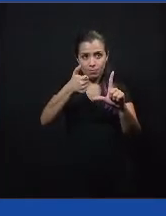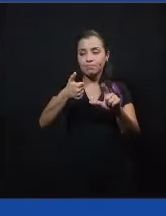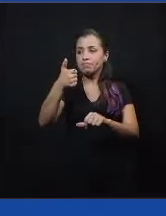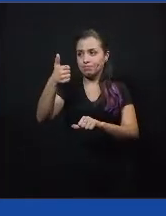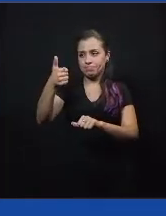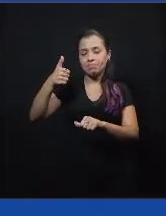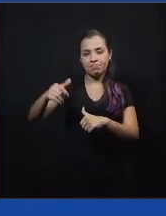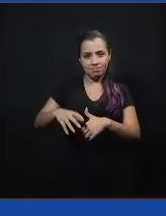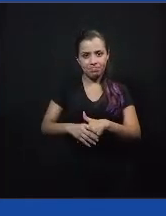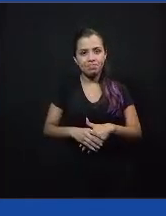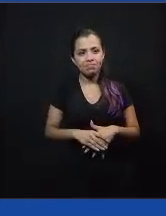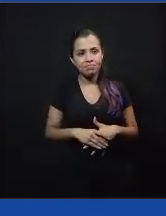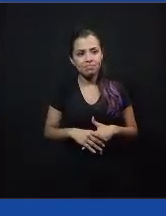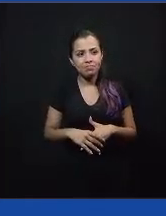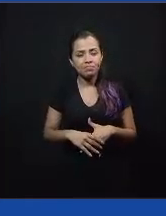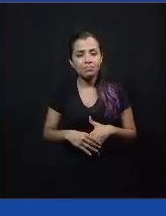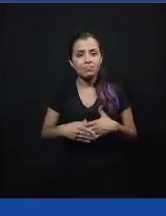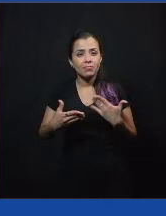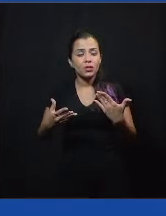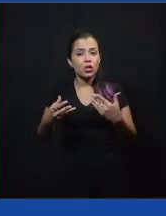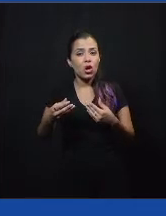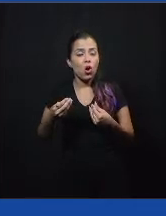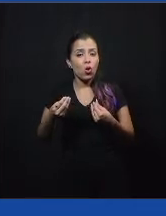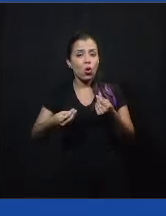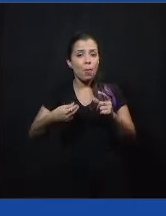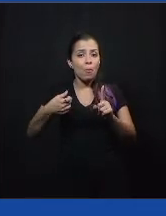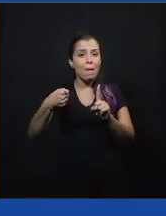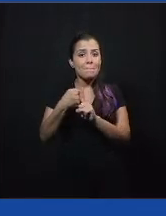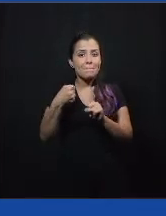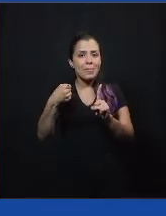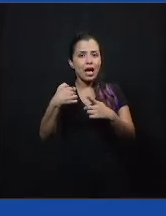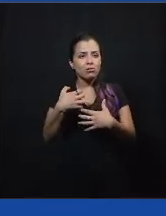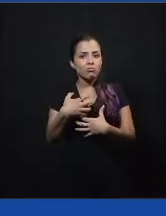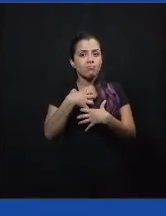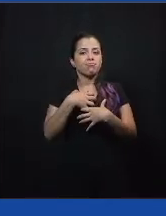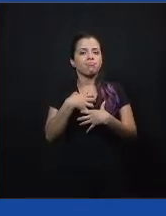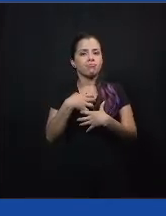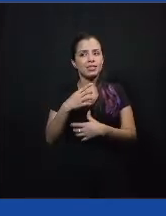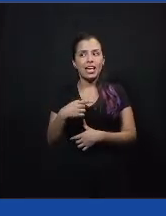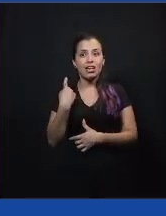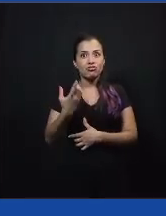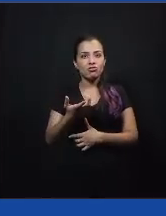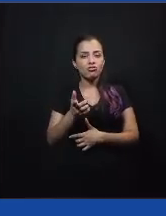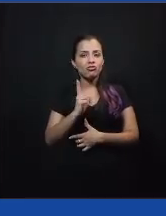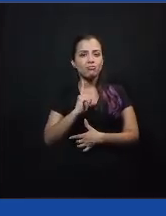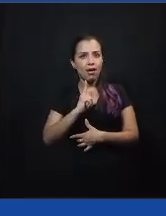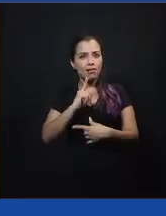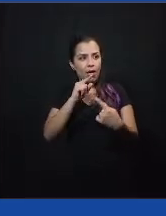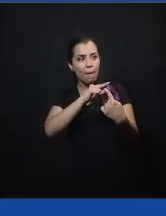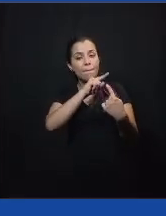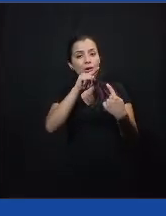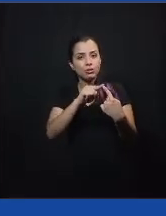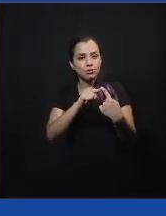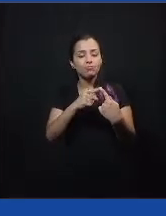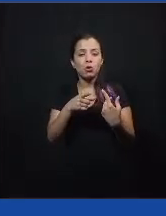Então, qual o impacto que a gente quer causar? Então, a gente faz uma mistura de gestão de projetos,